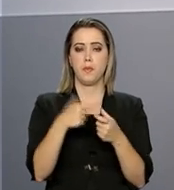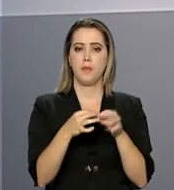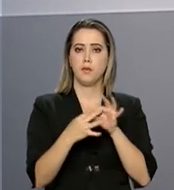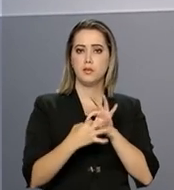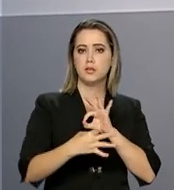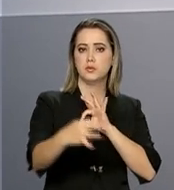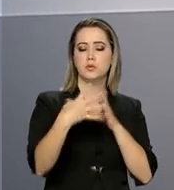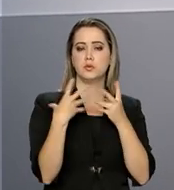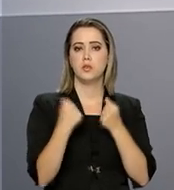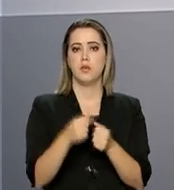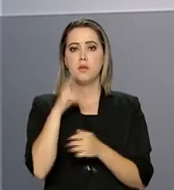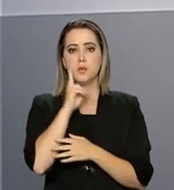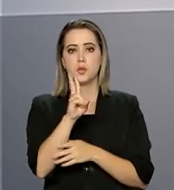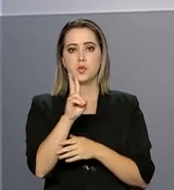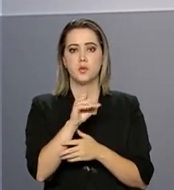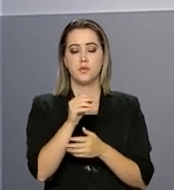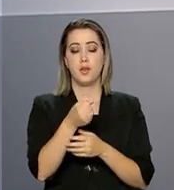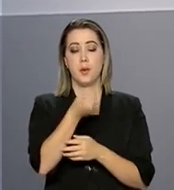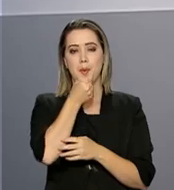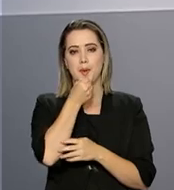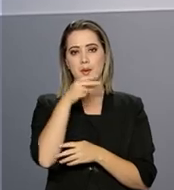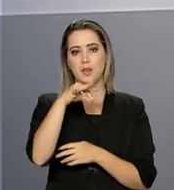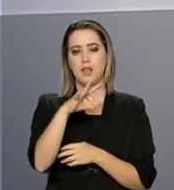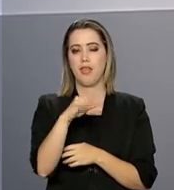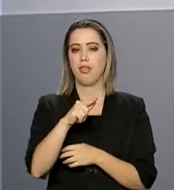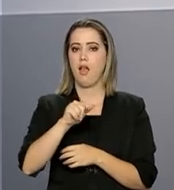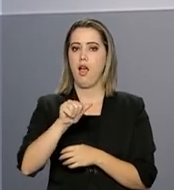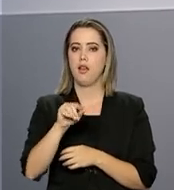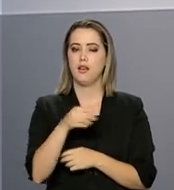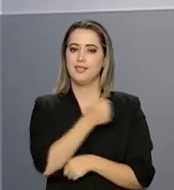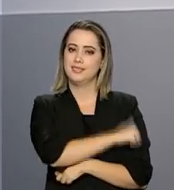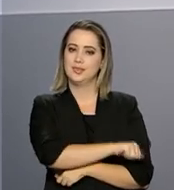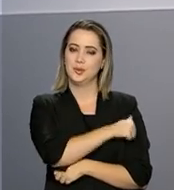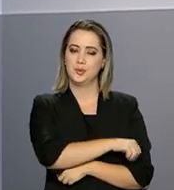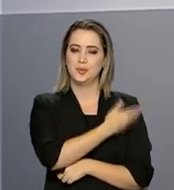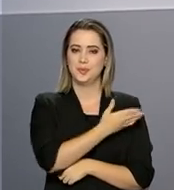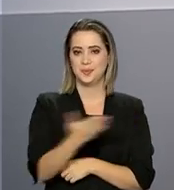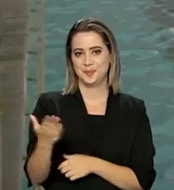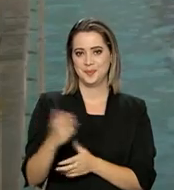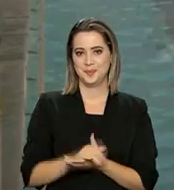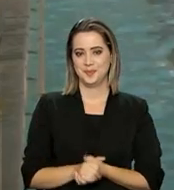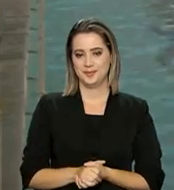longe. Nós vamos conferir na reportagem de Natália Mello, do Rio de Janeiro.